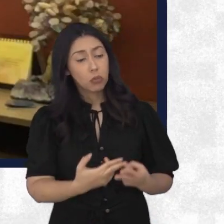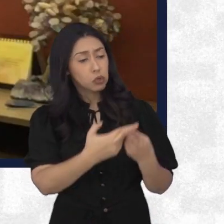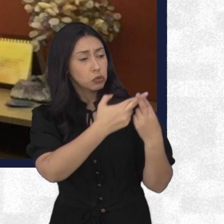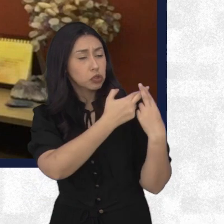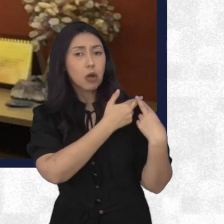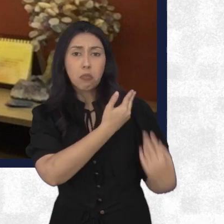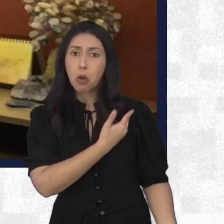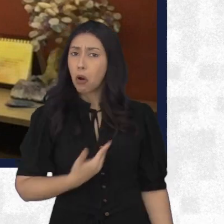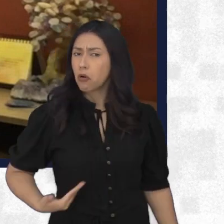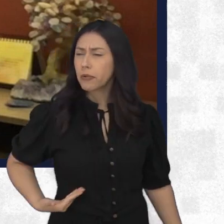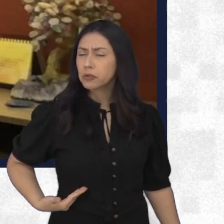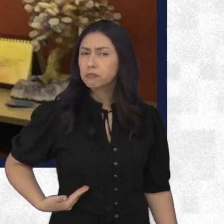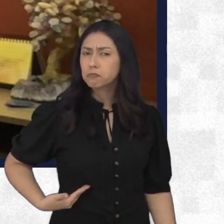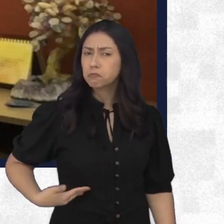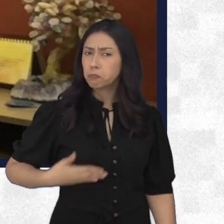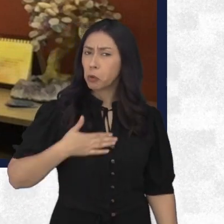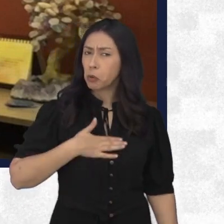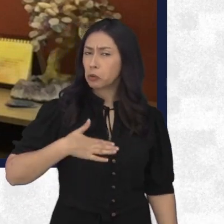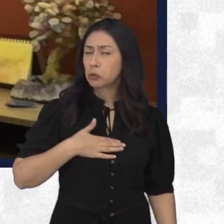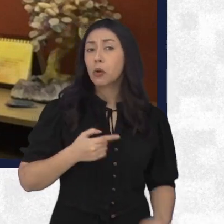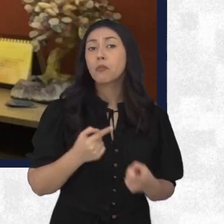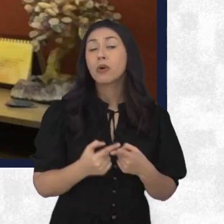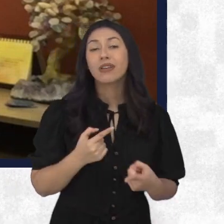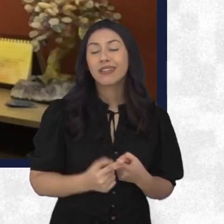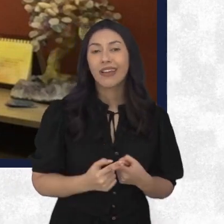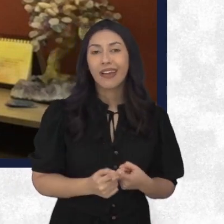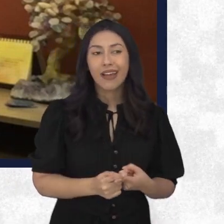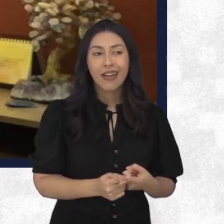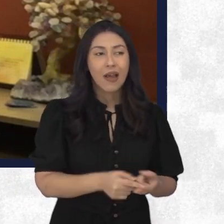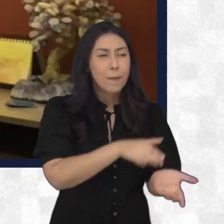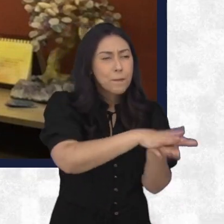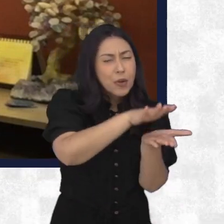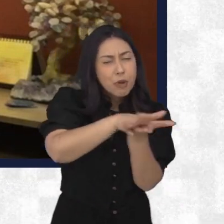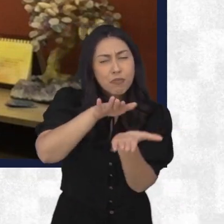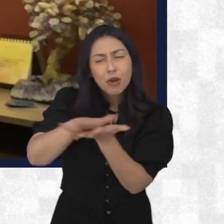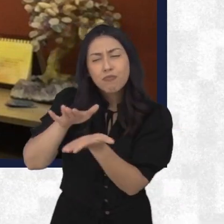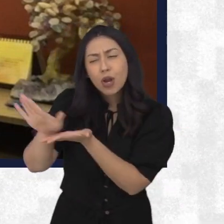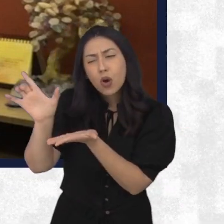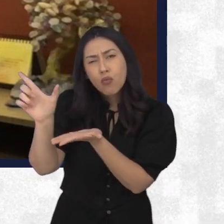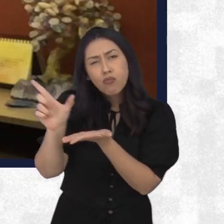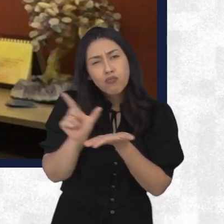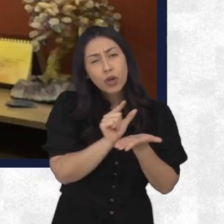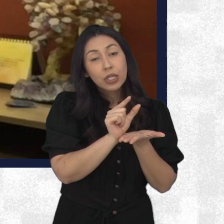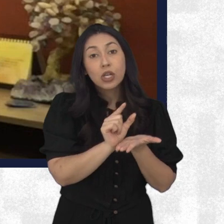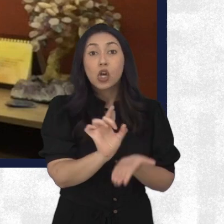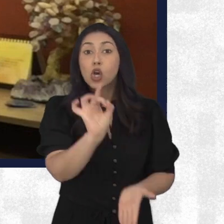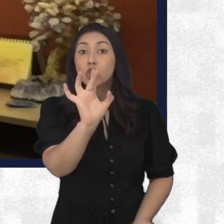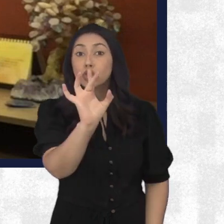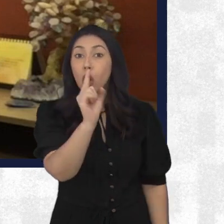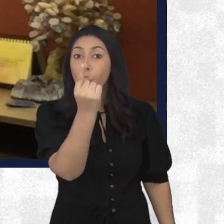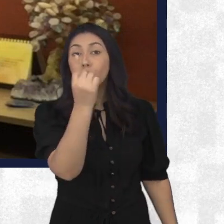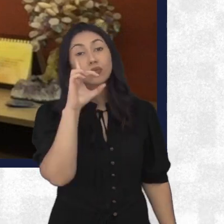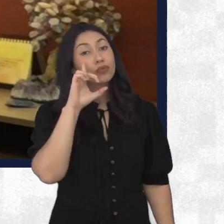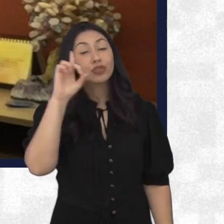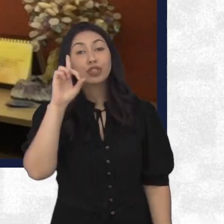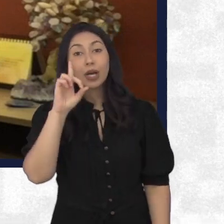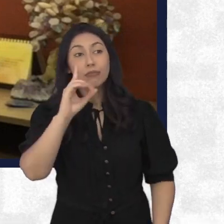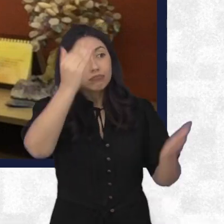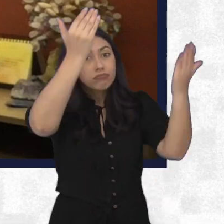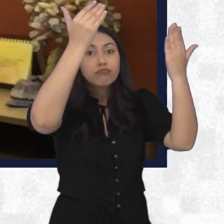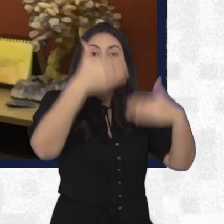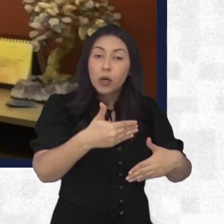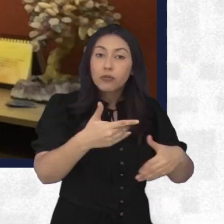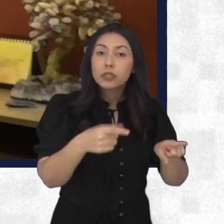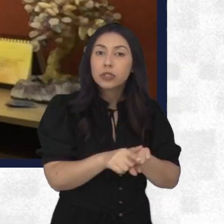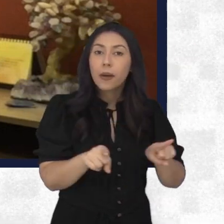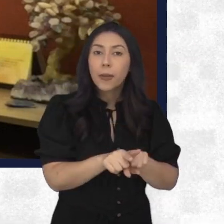também é uma via interessante, porque diminui os gastos. Realiza uma prova numa data única, consegue escolher